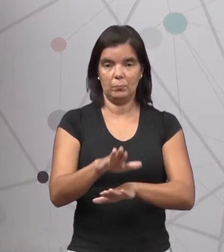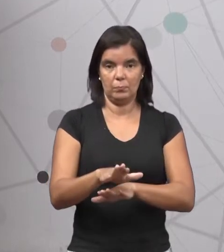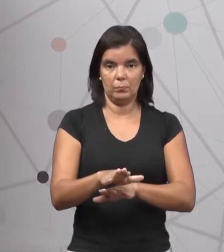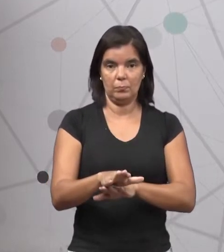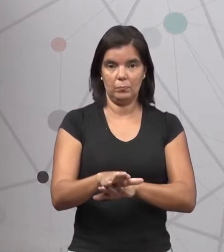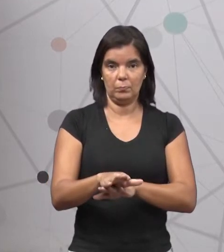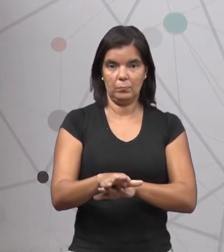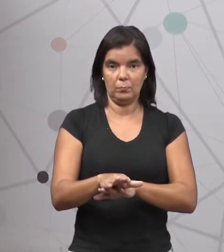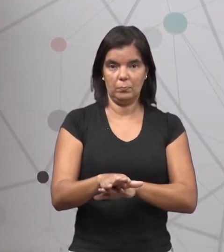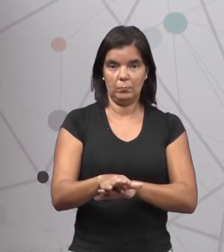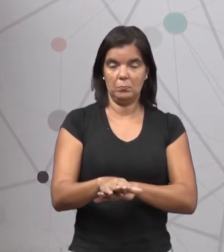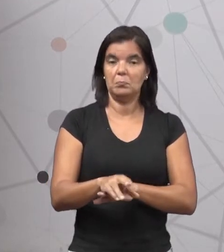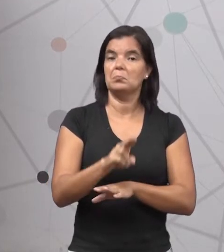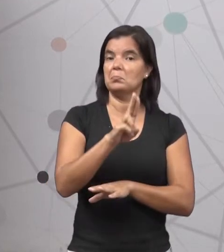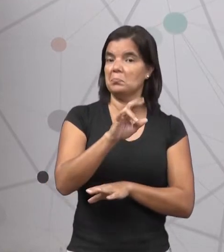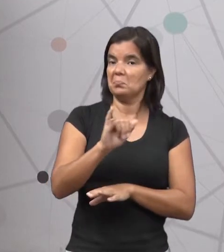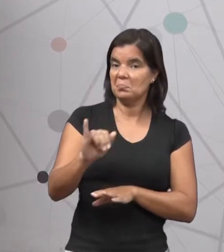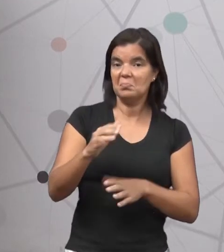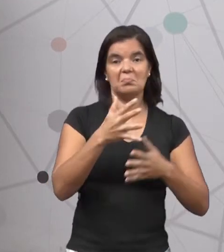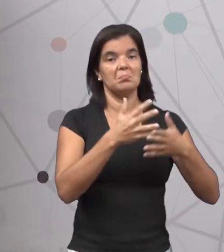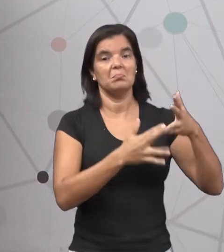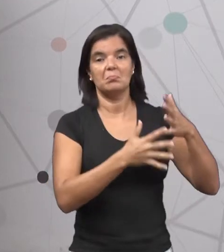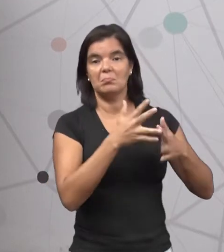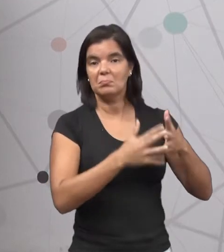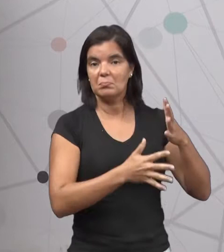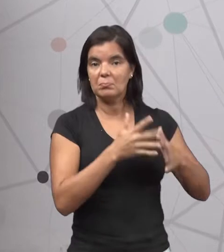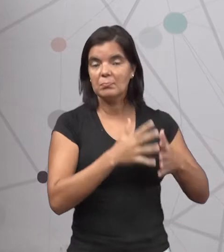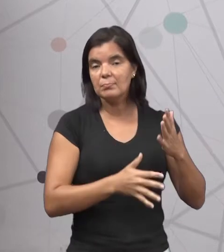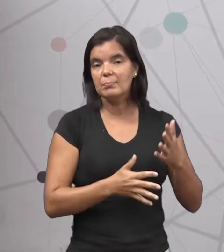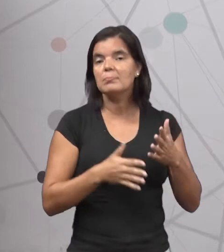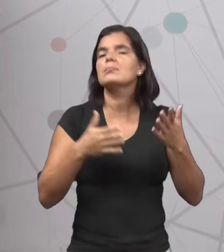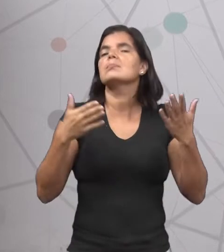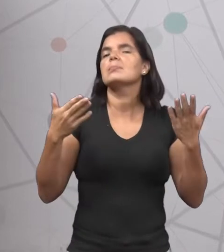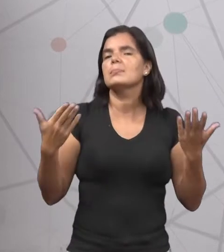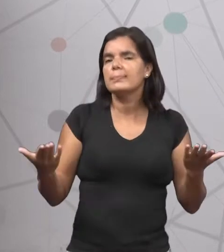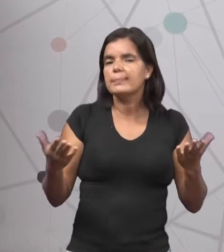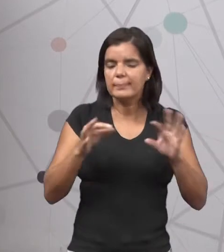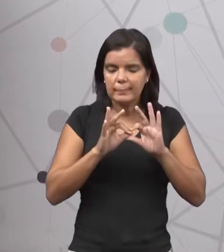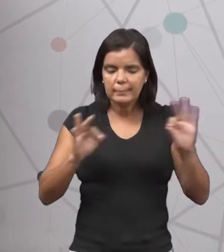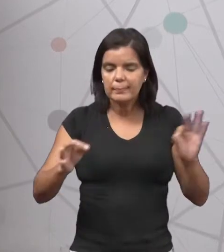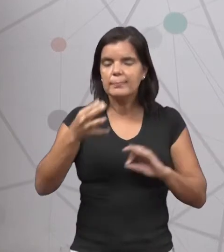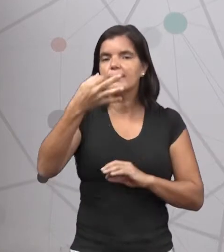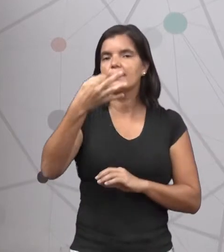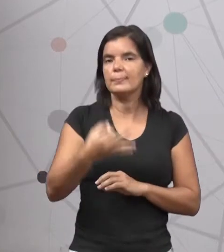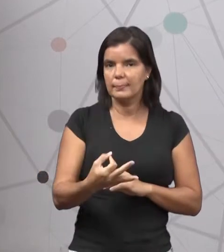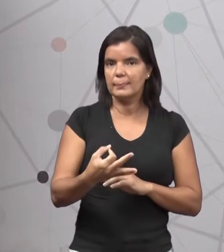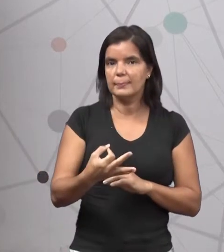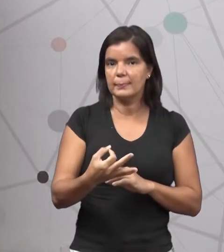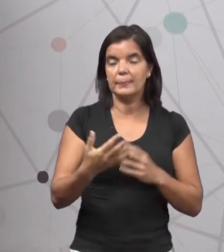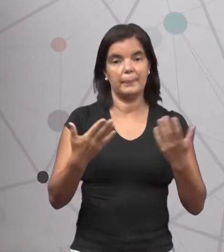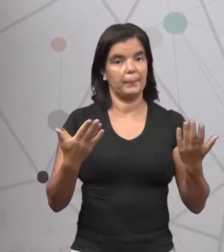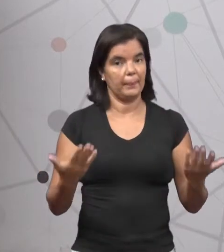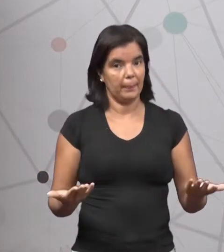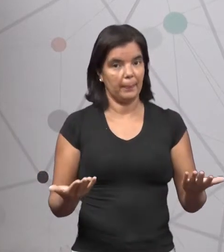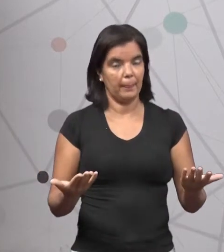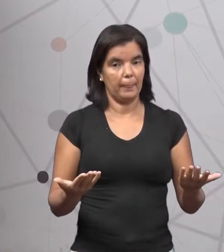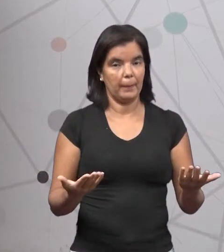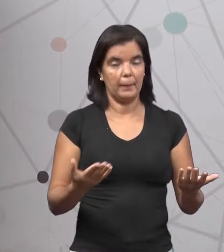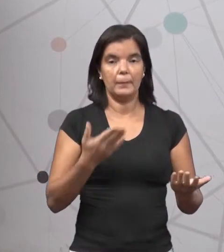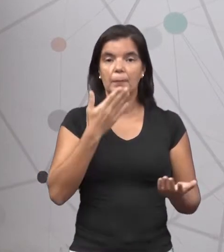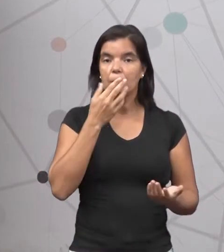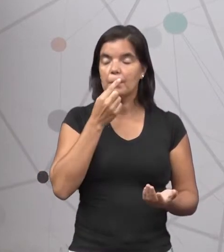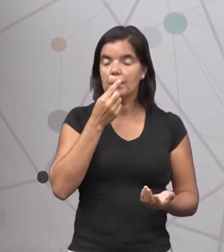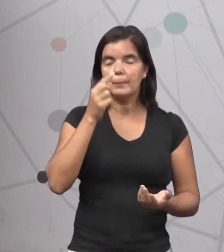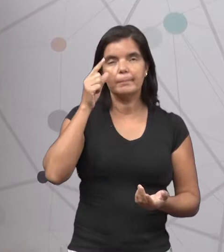Uau! Que confusão! Qual será a medida certa? Então, o juiz